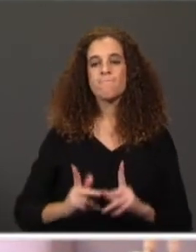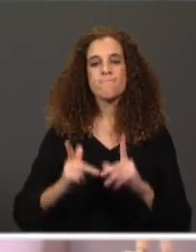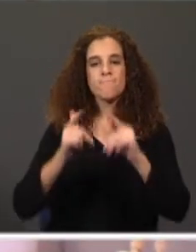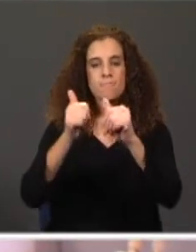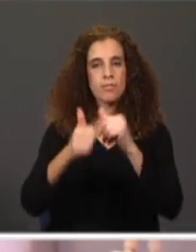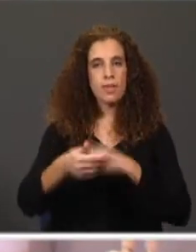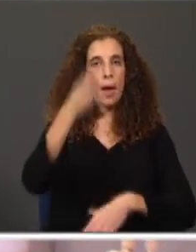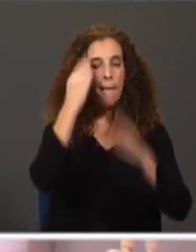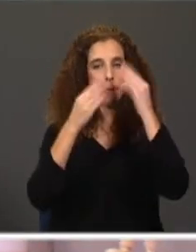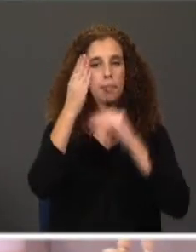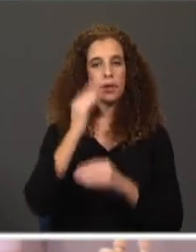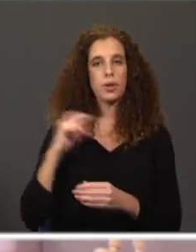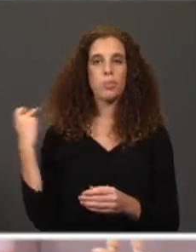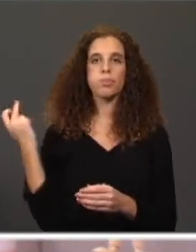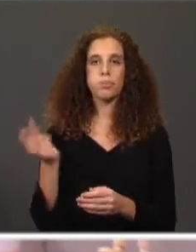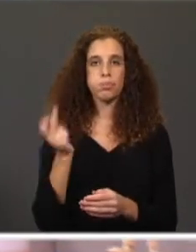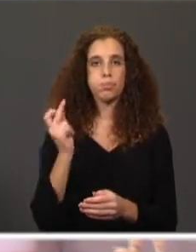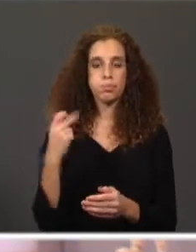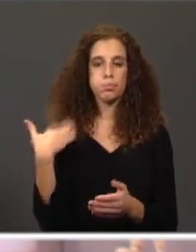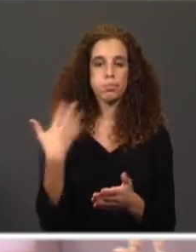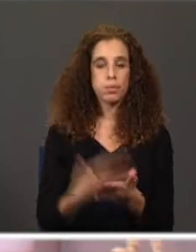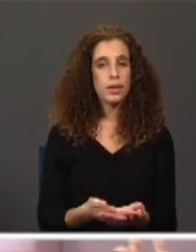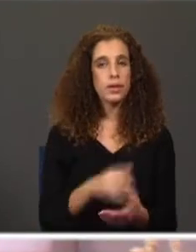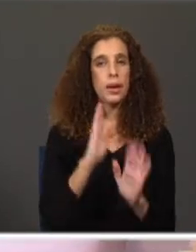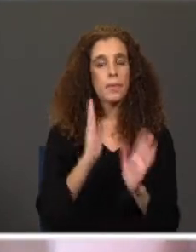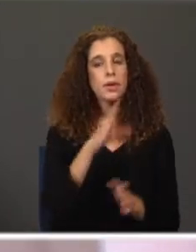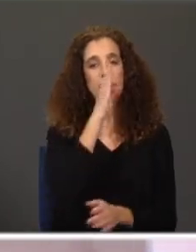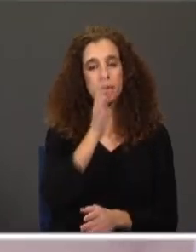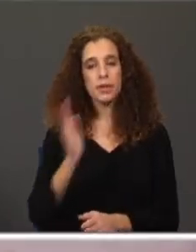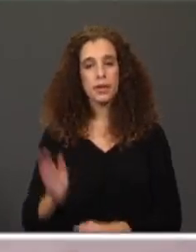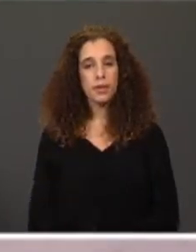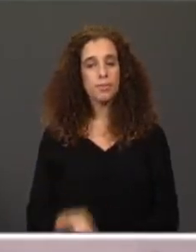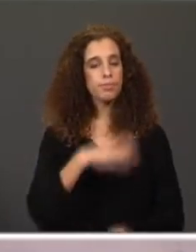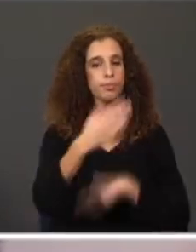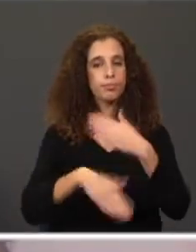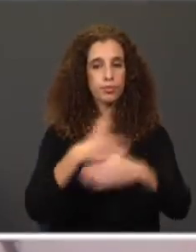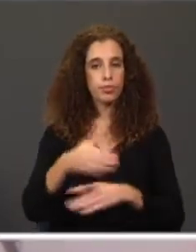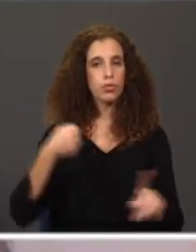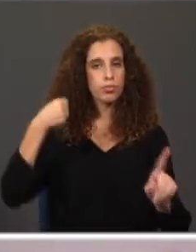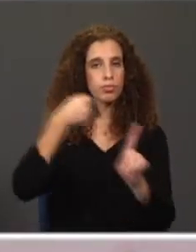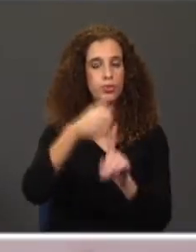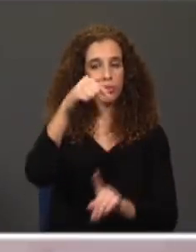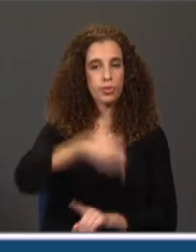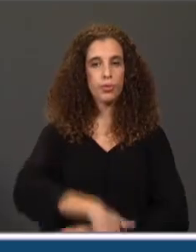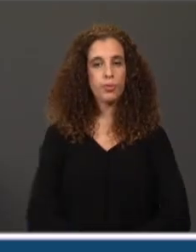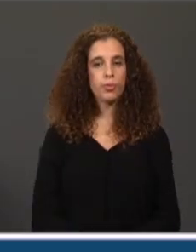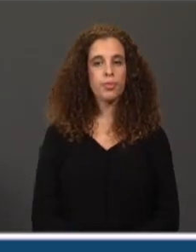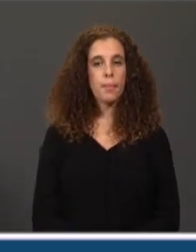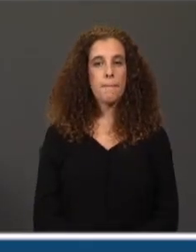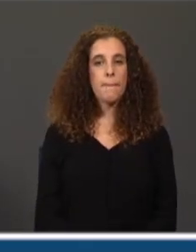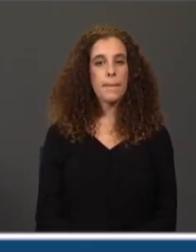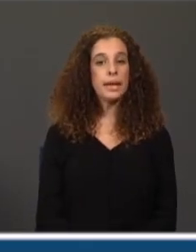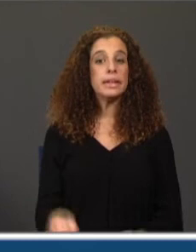apreender ao longo dos anos e tens que os ir treinando sempre. E avançamos para o nosso desafio de hoje. Tens que